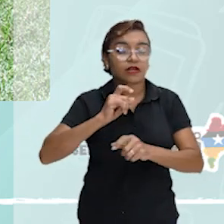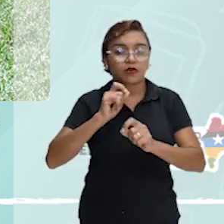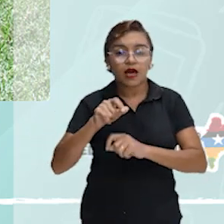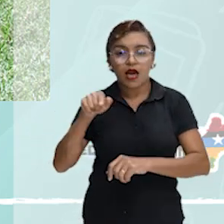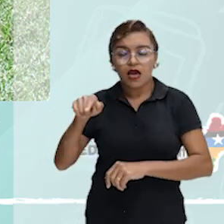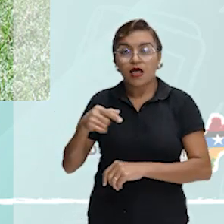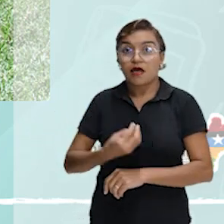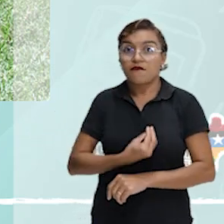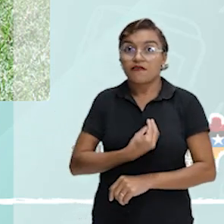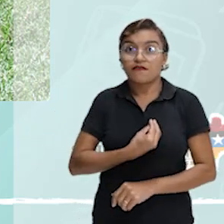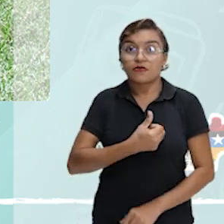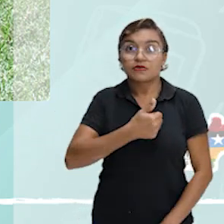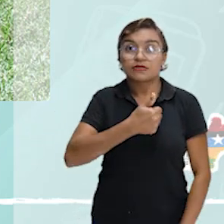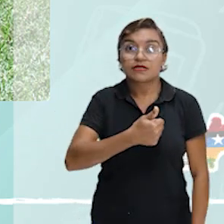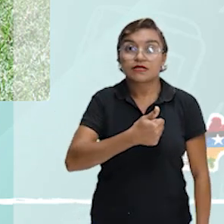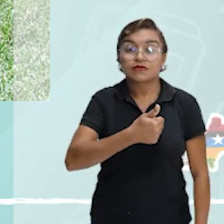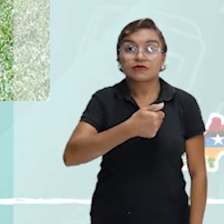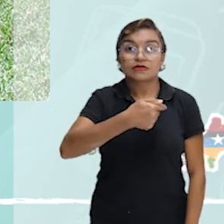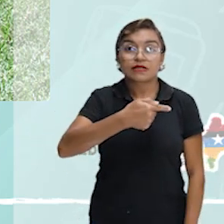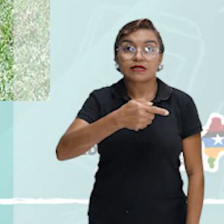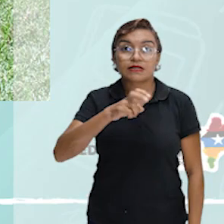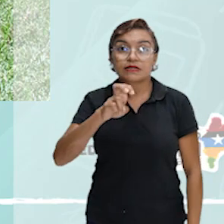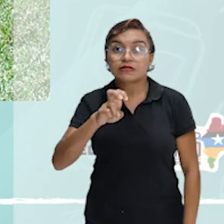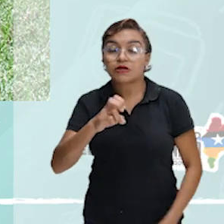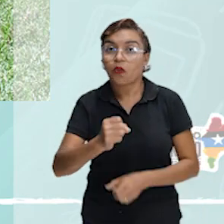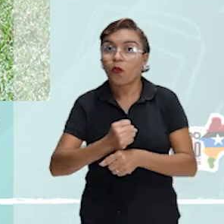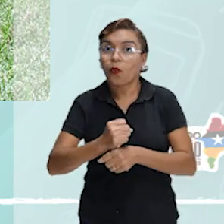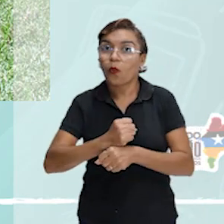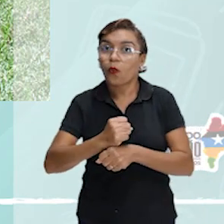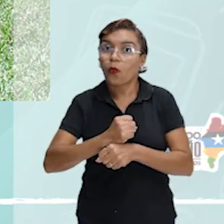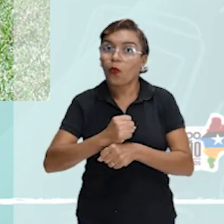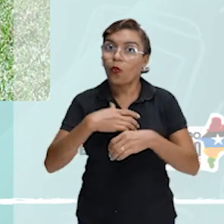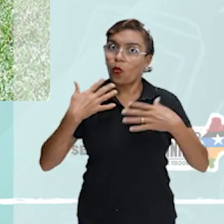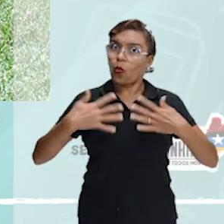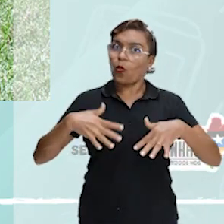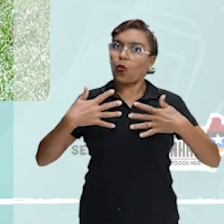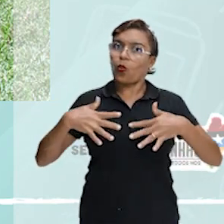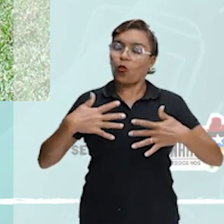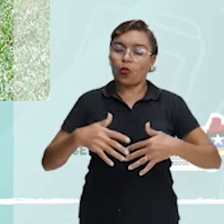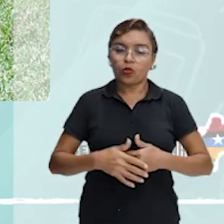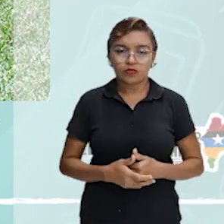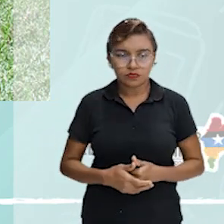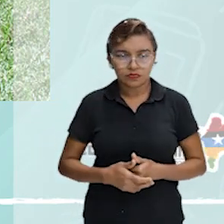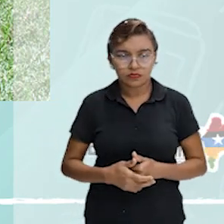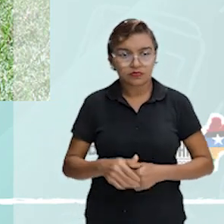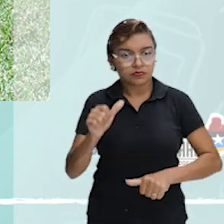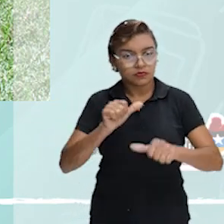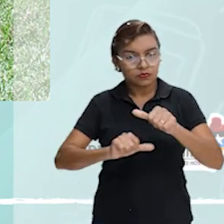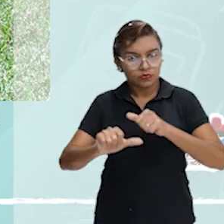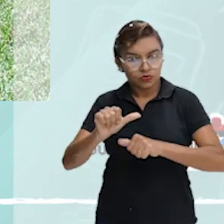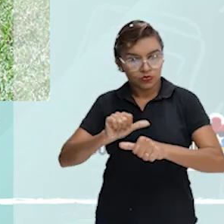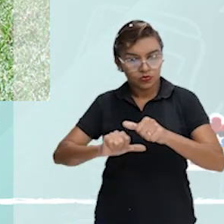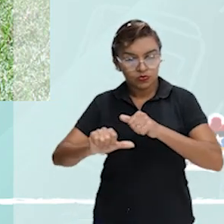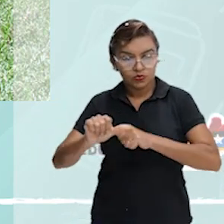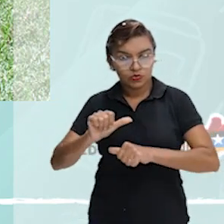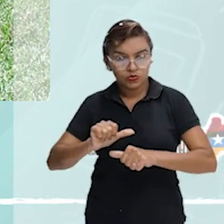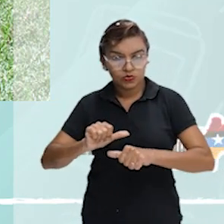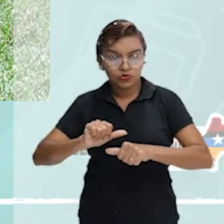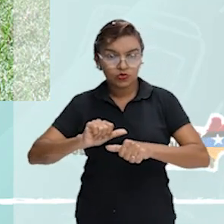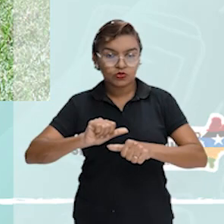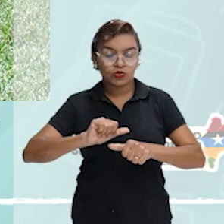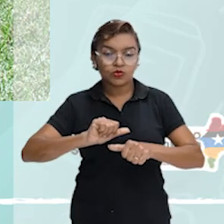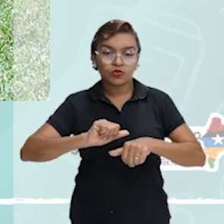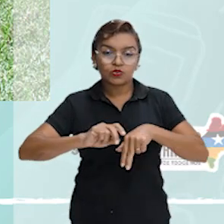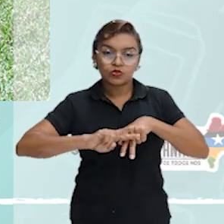anos. Já pensou uma tartaruga com 175 anos? Pois é. Mudou de sexo e de